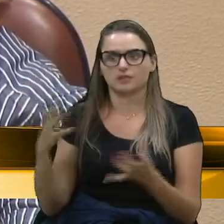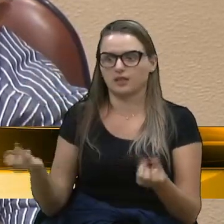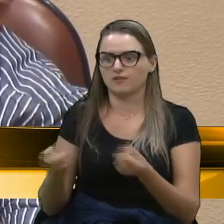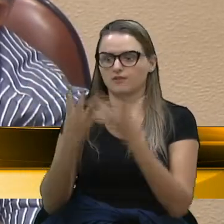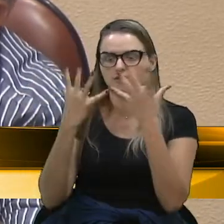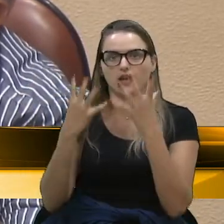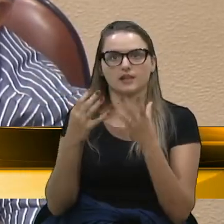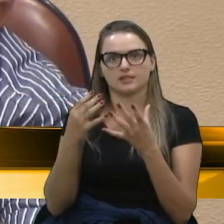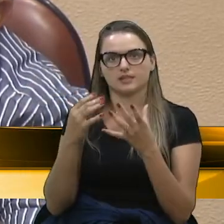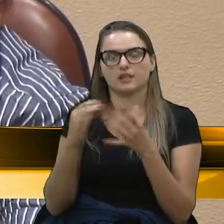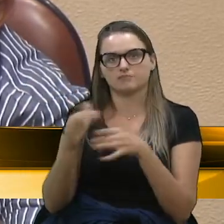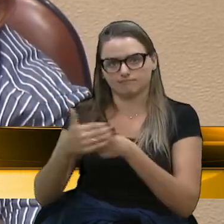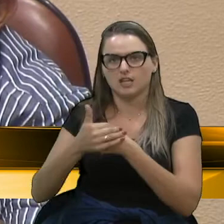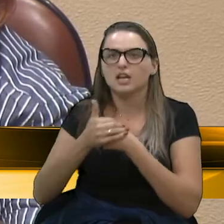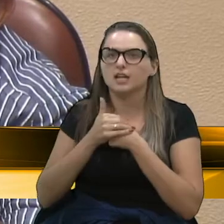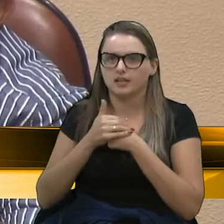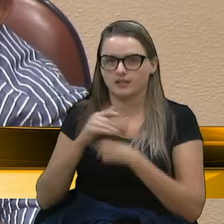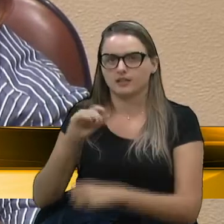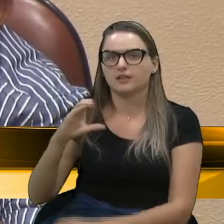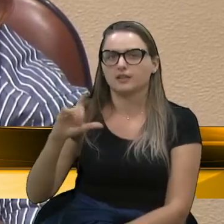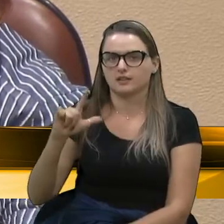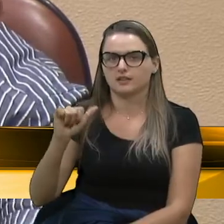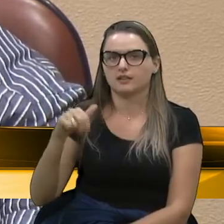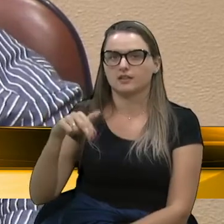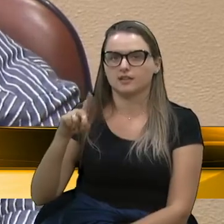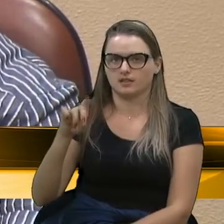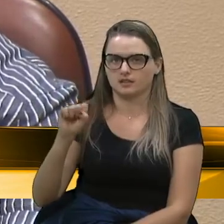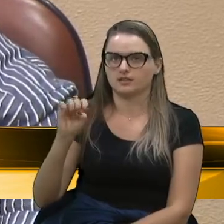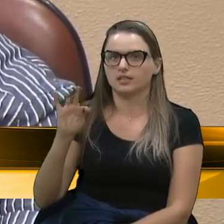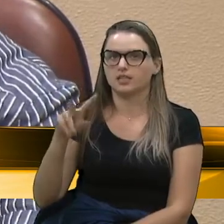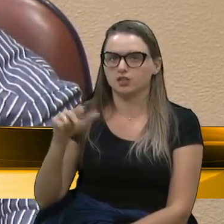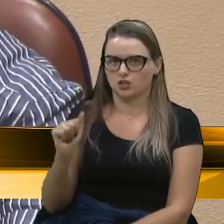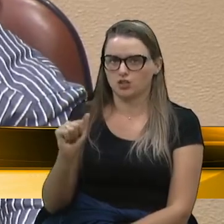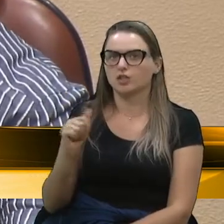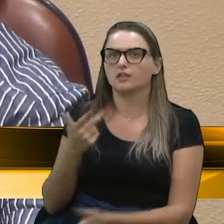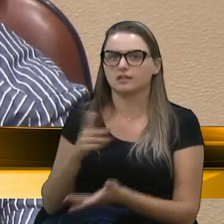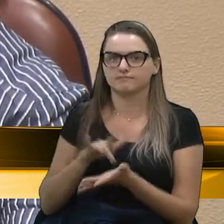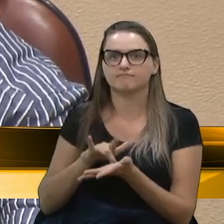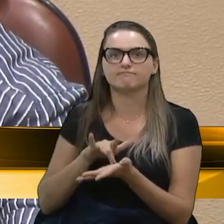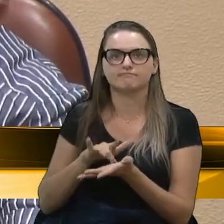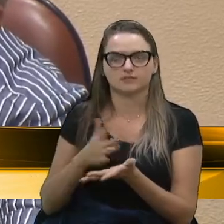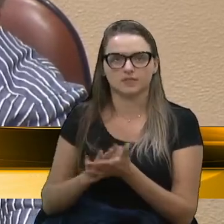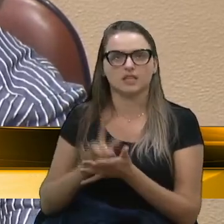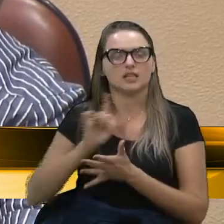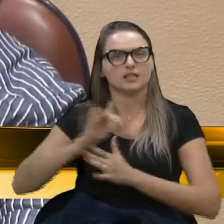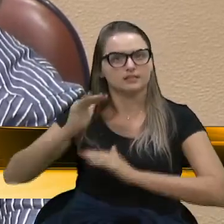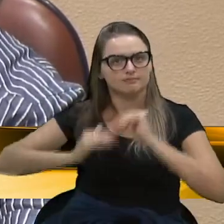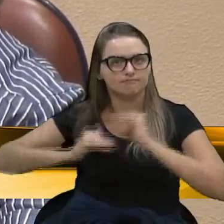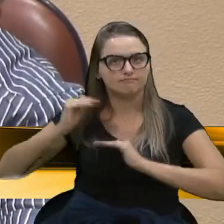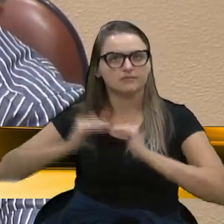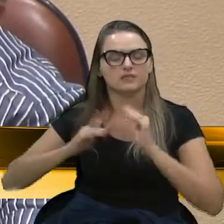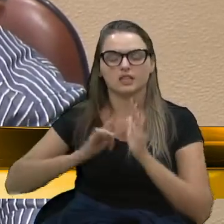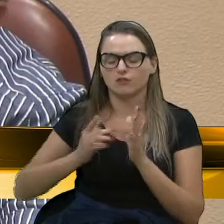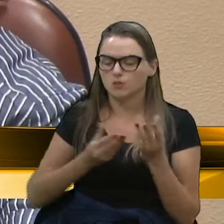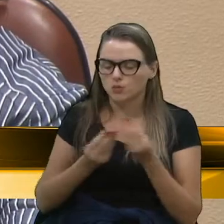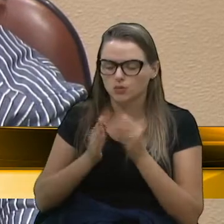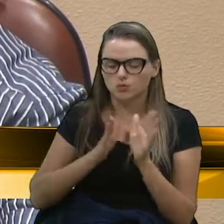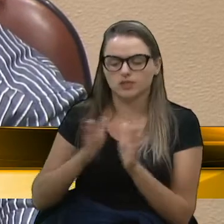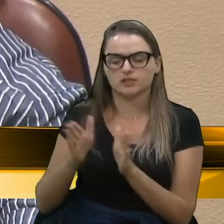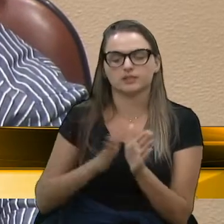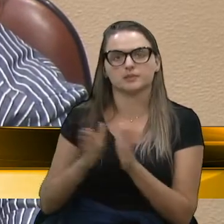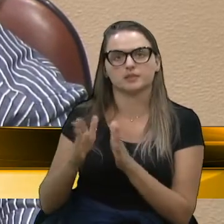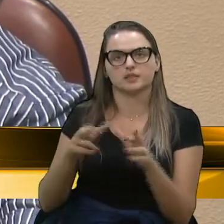Festas clandestinas. É absurdo. Então, parabéns, foram construídas muitas vias de acesso da Zona